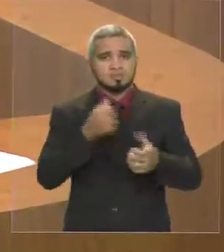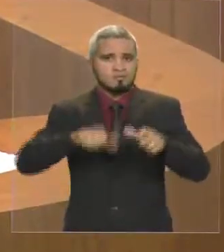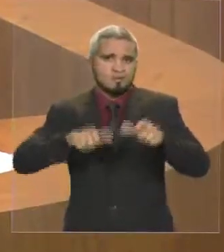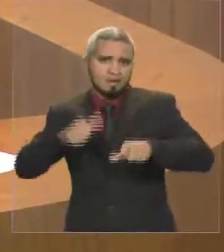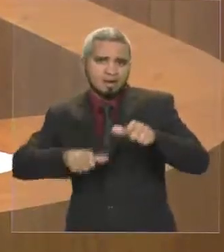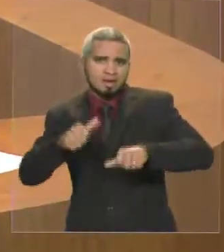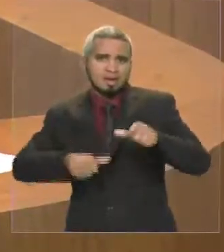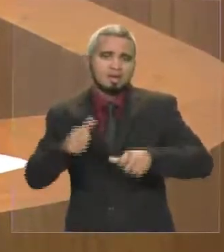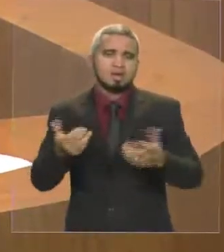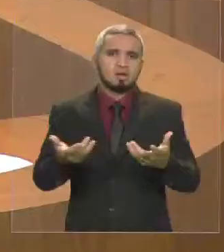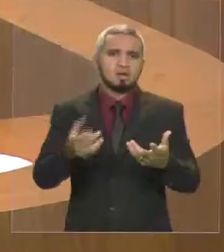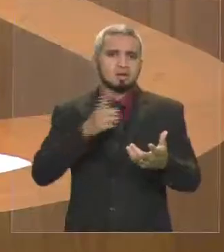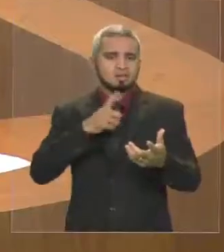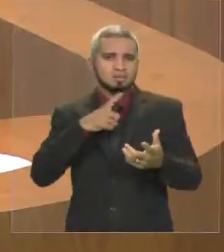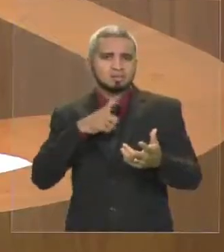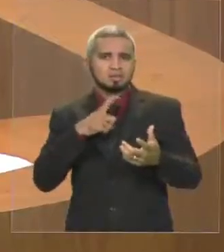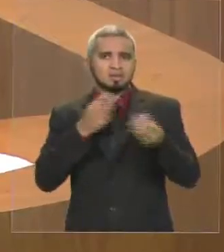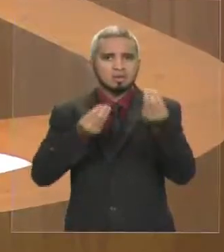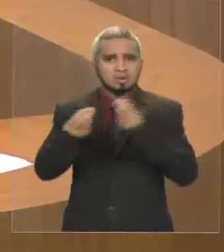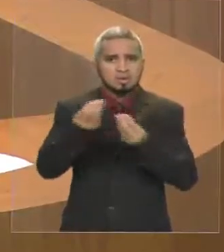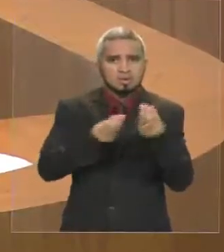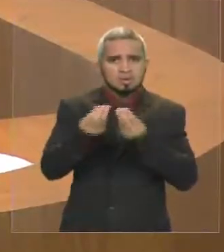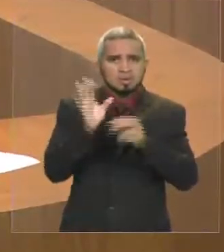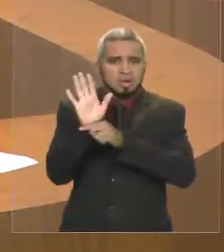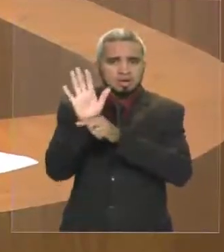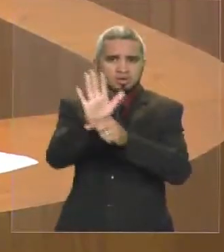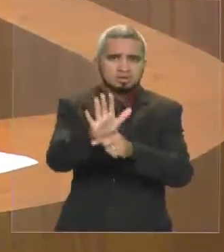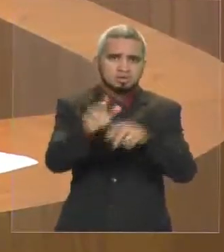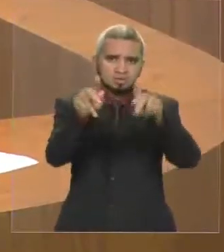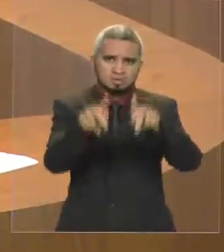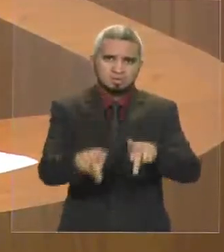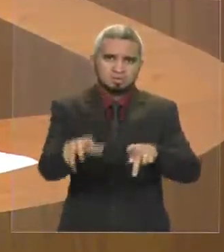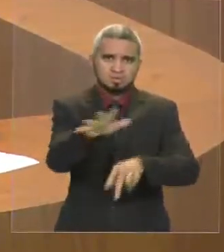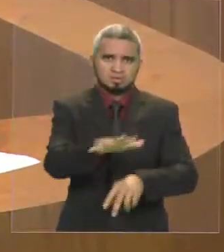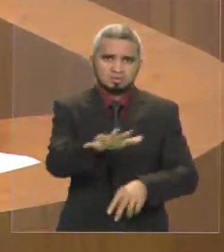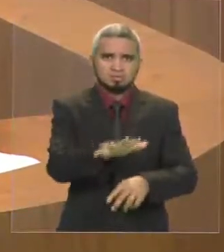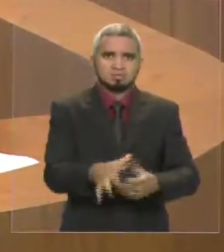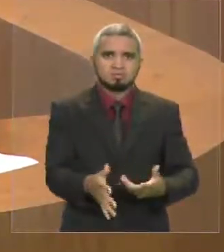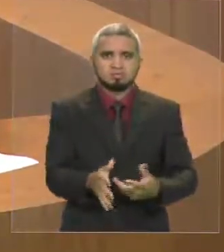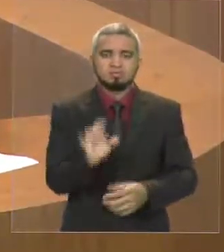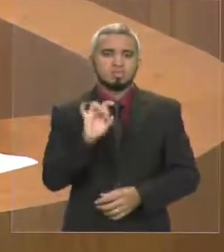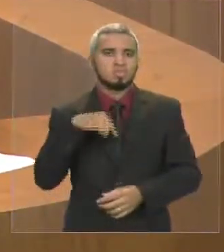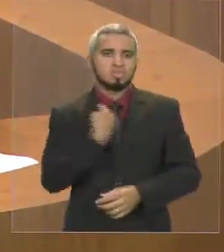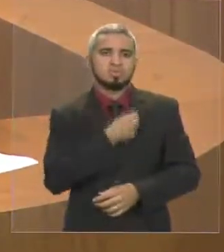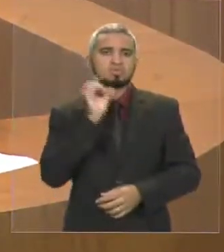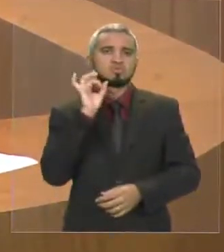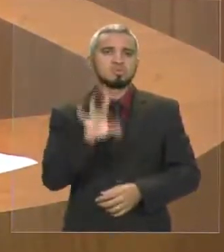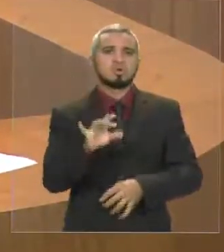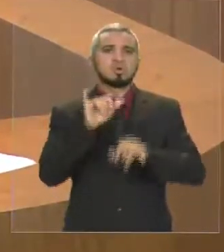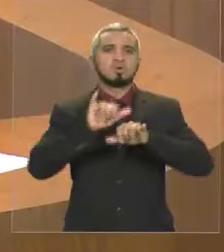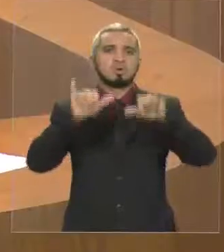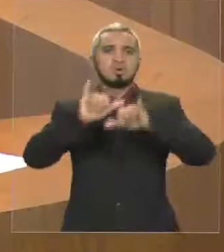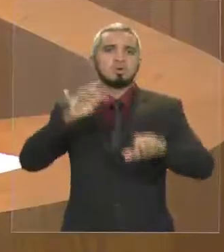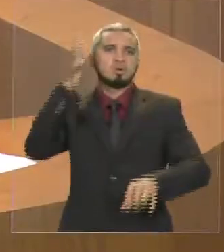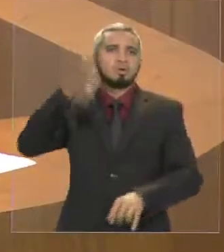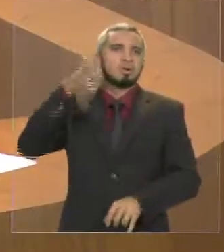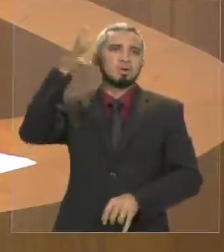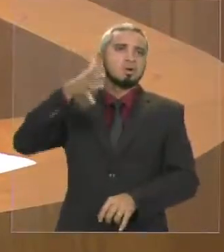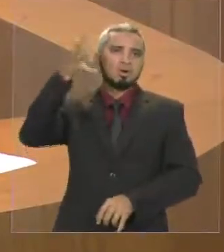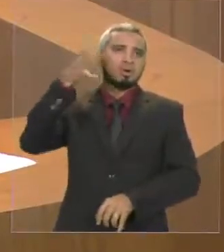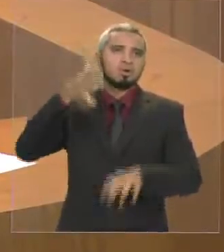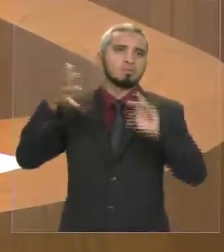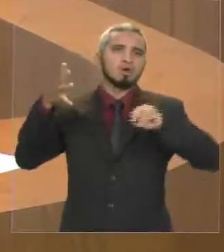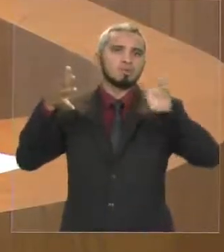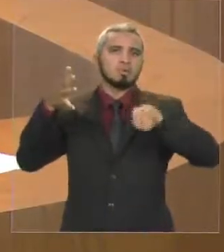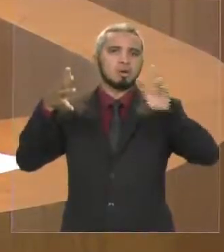política tem que ser de resultados. Precisamos dar resultado às pessoas, porque não queremos vir aqui apenas com pronunciamentos, queremos que a nossa defesa seja